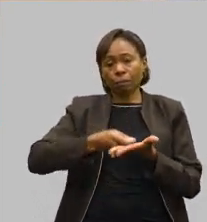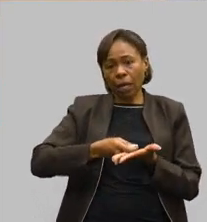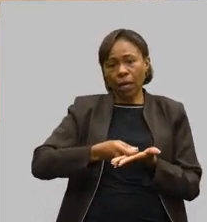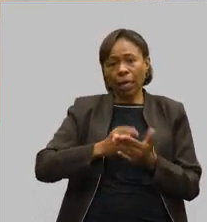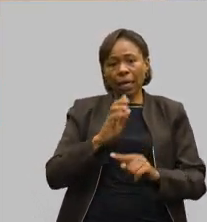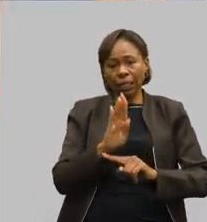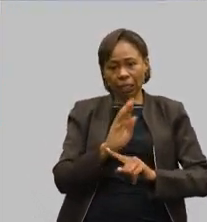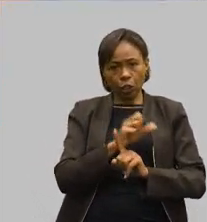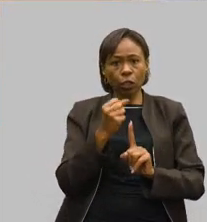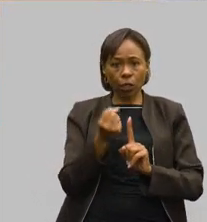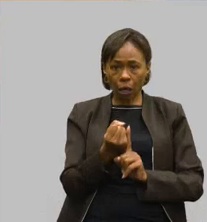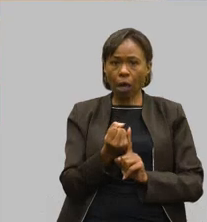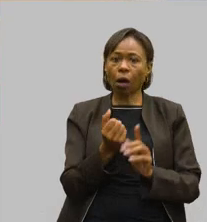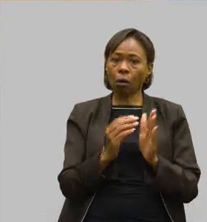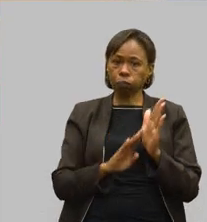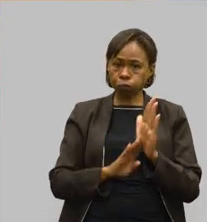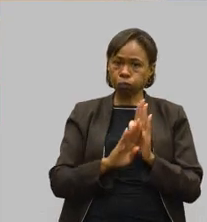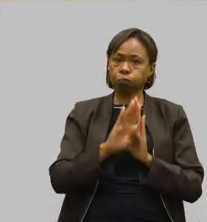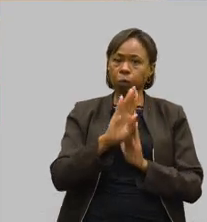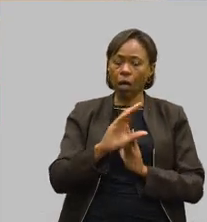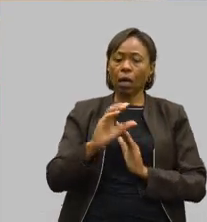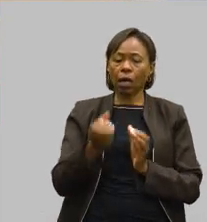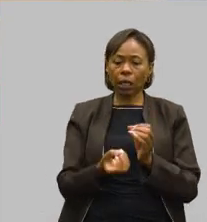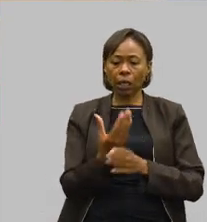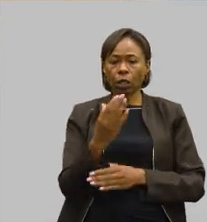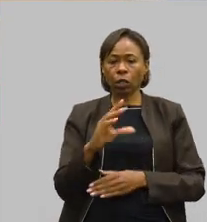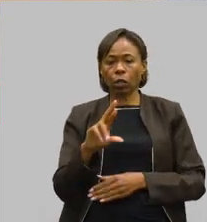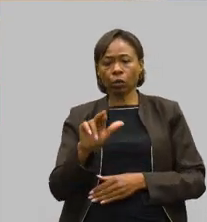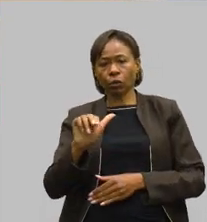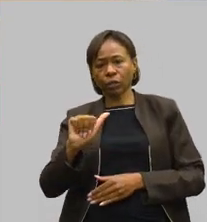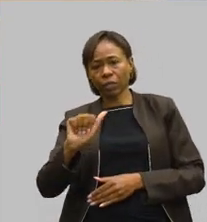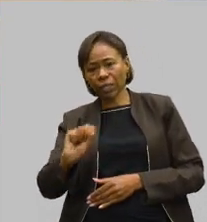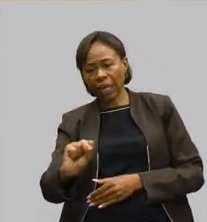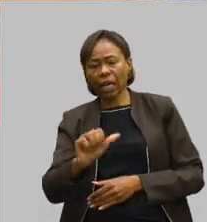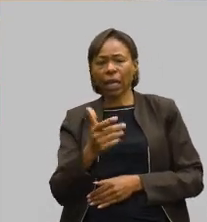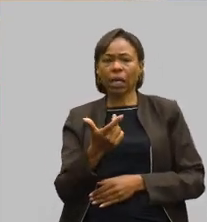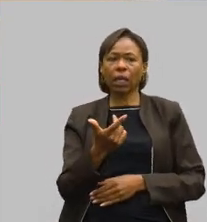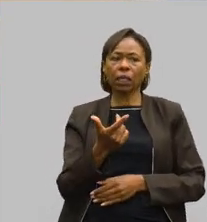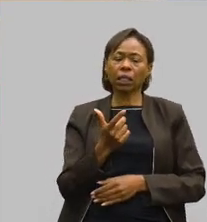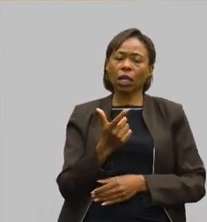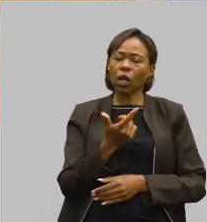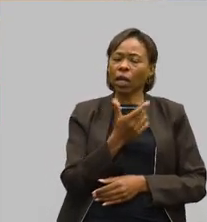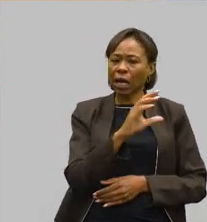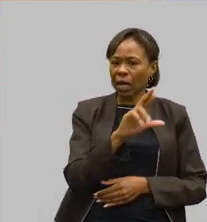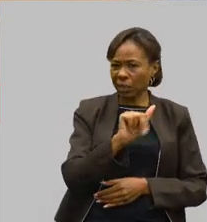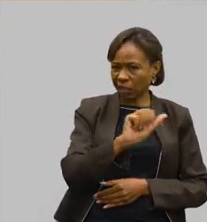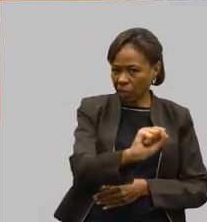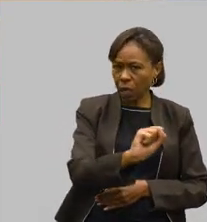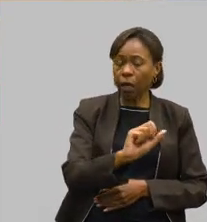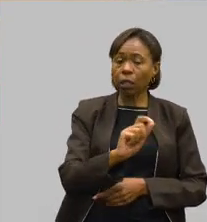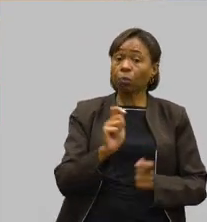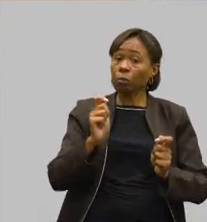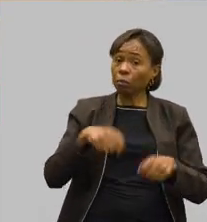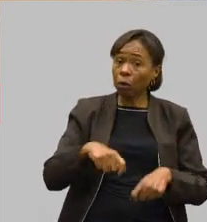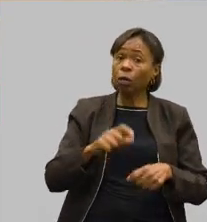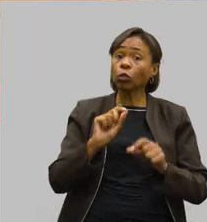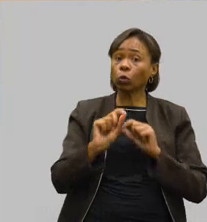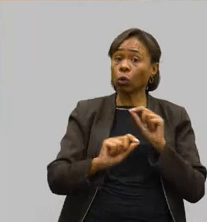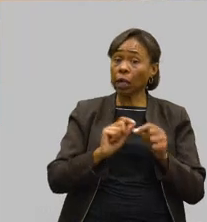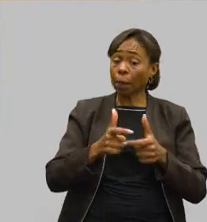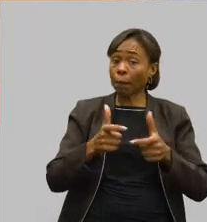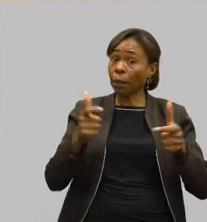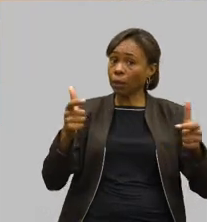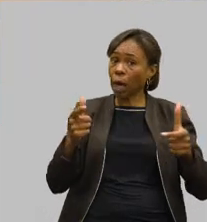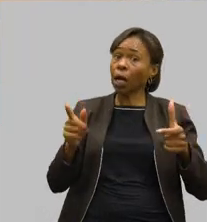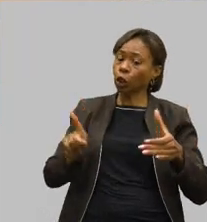contribuir a ampliação de CREAs regionais, CRAS regionais, para que a gente possa fazer a ampliação e a inclusão. Nós precisamos e